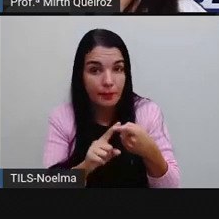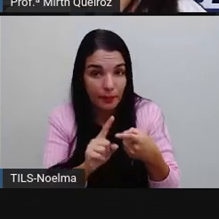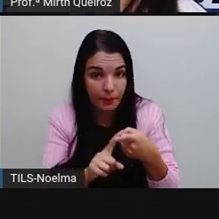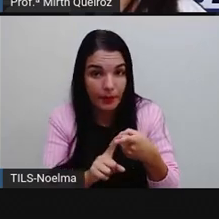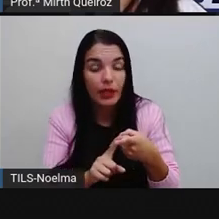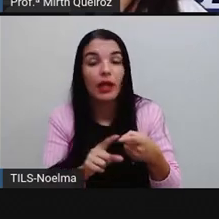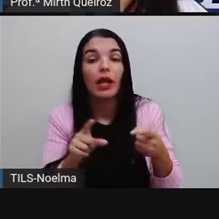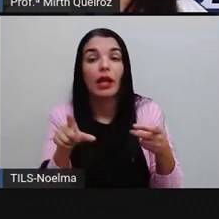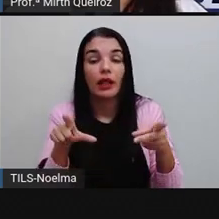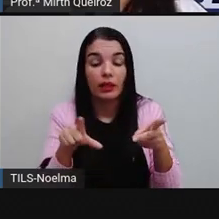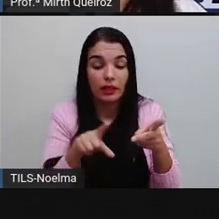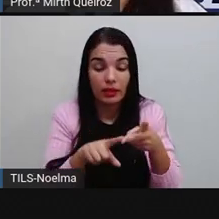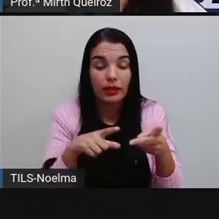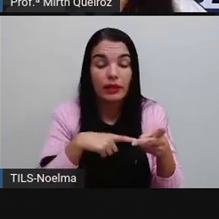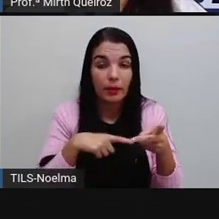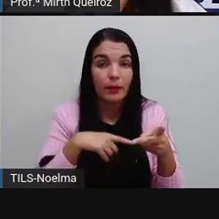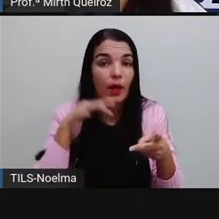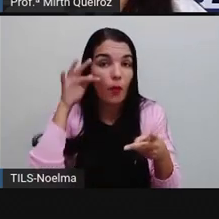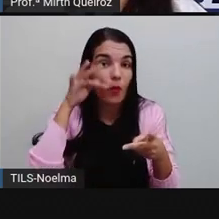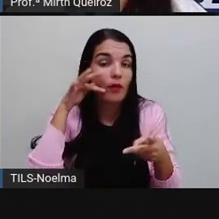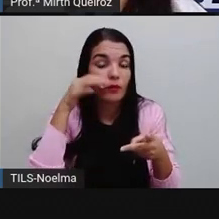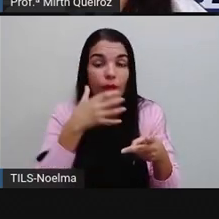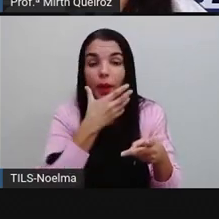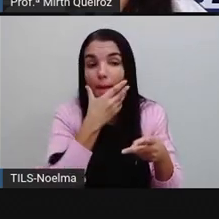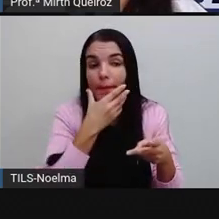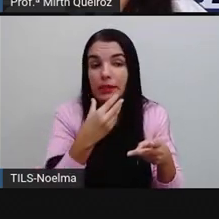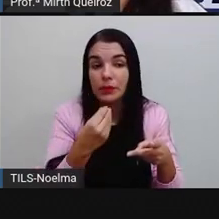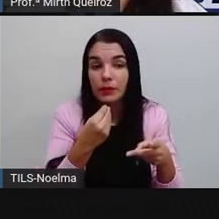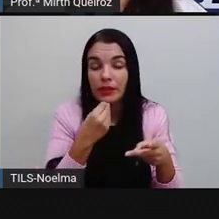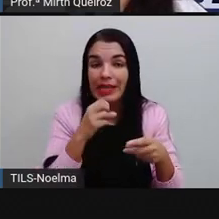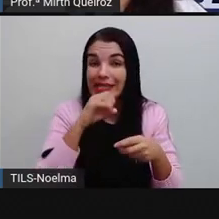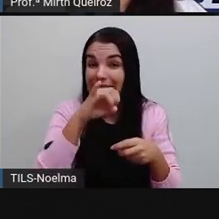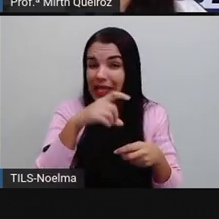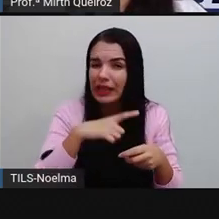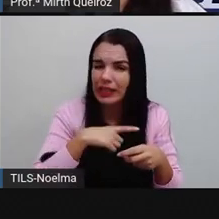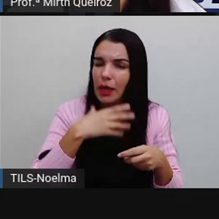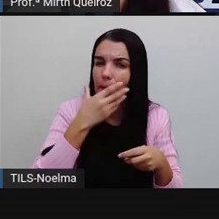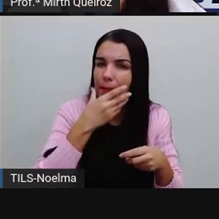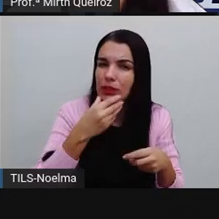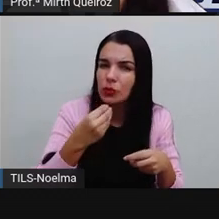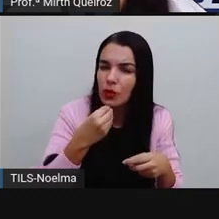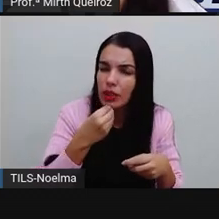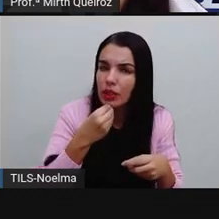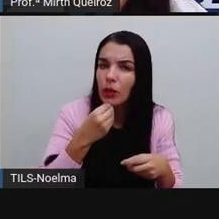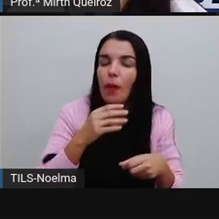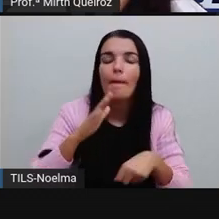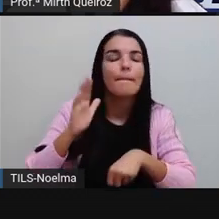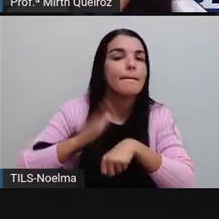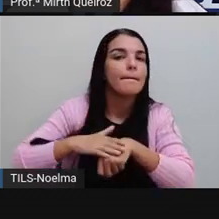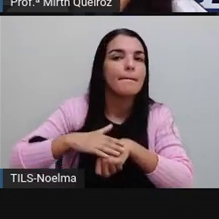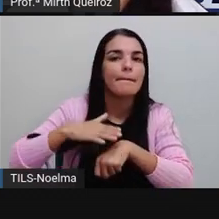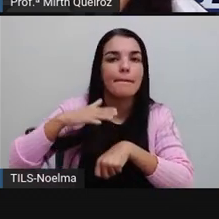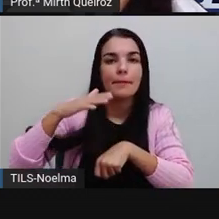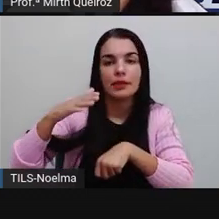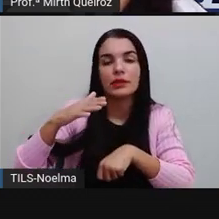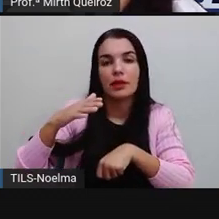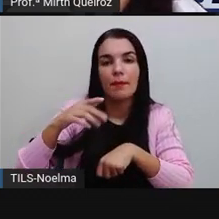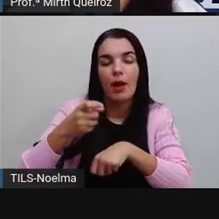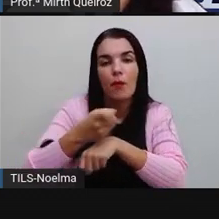feminino e um substantivo masculino. Quando nós temos um masculino e um feminino, esse